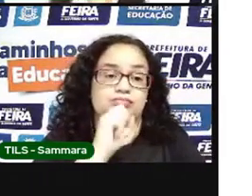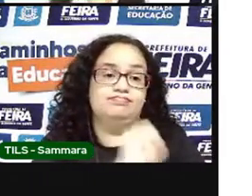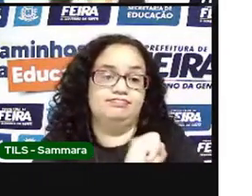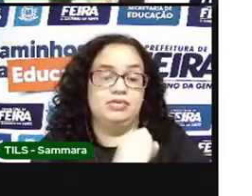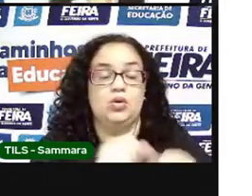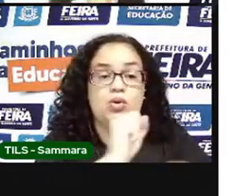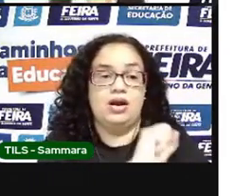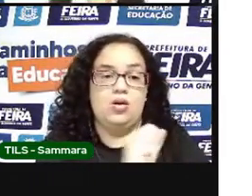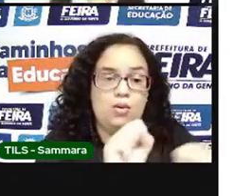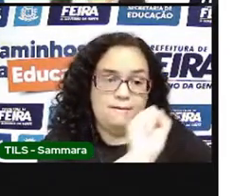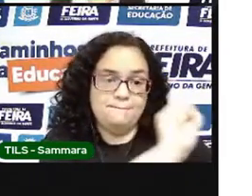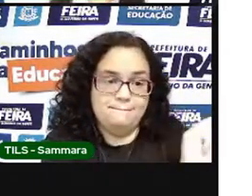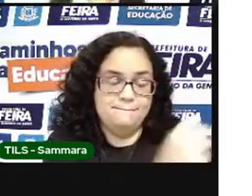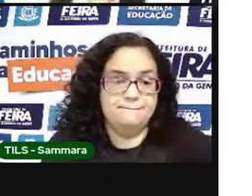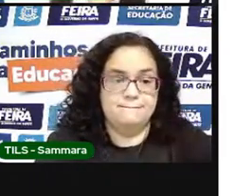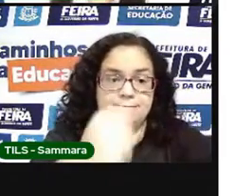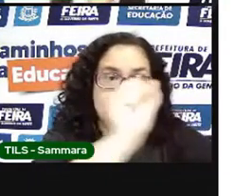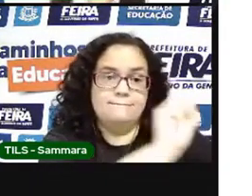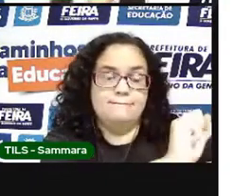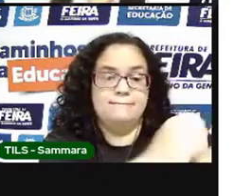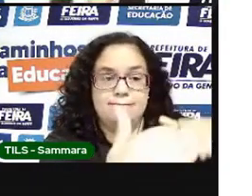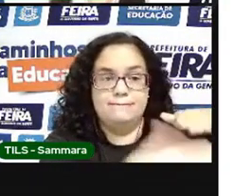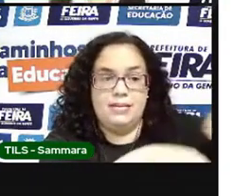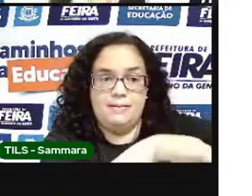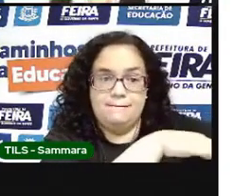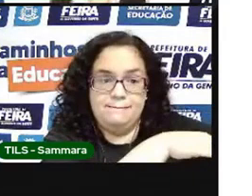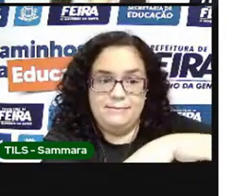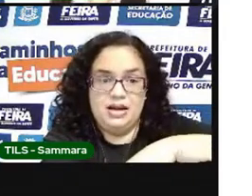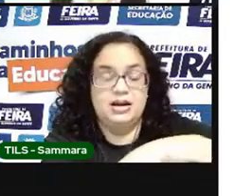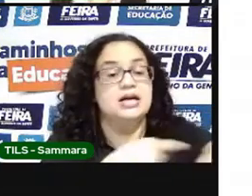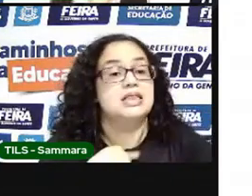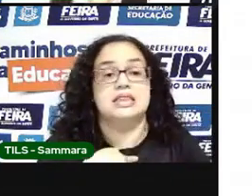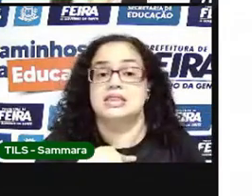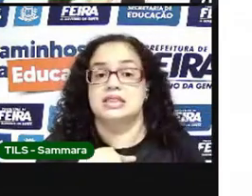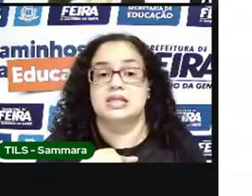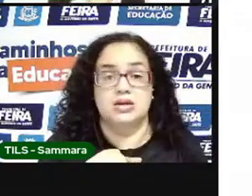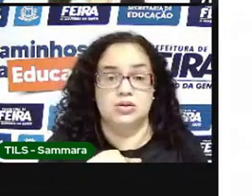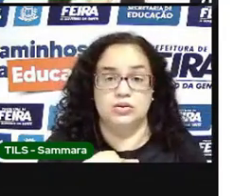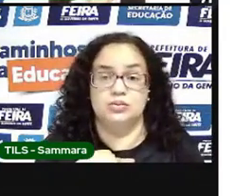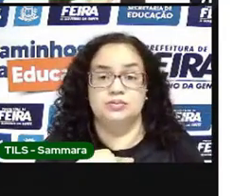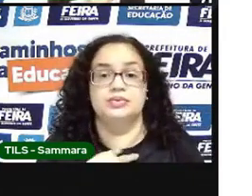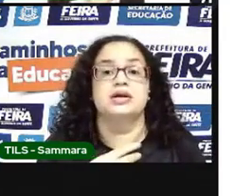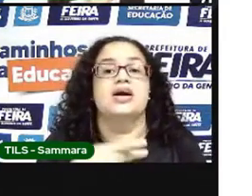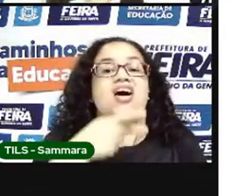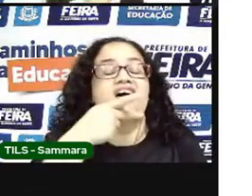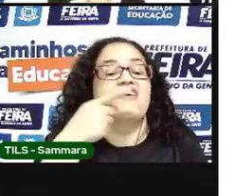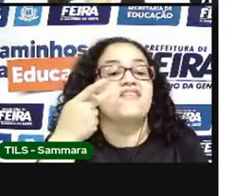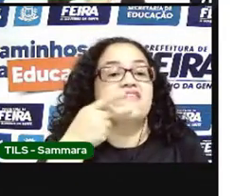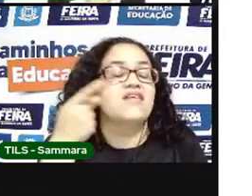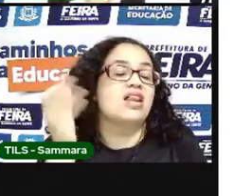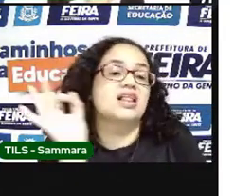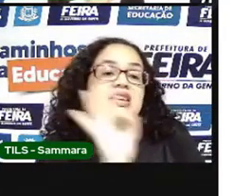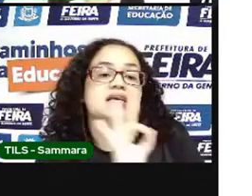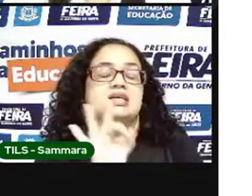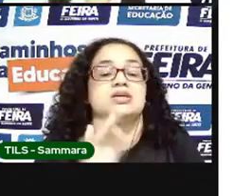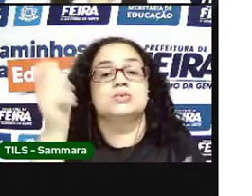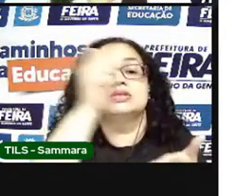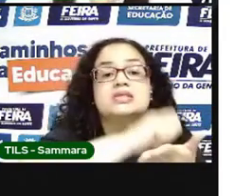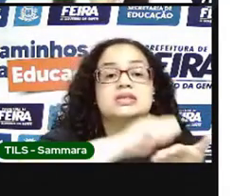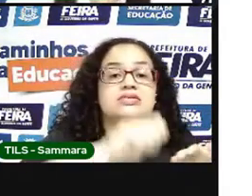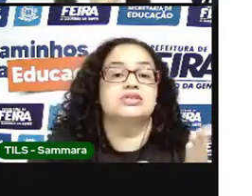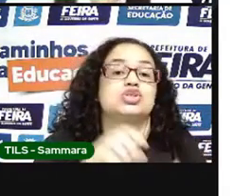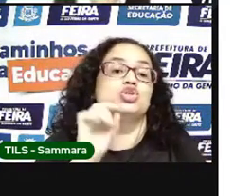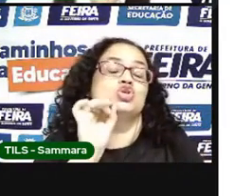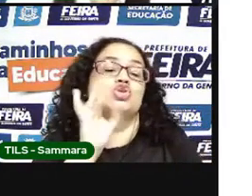no local onde ele se encontra, certo? Então, só que aqui ninguém está falando nada, ninguém escreveu nada. Nós temos